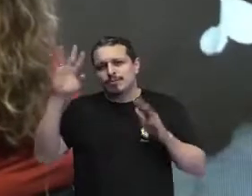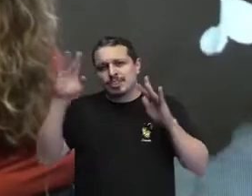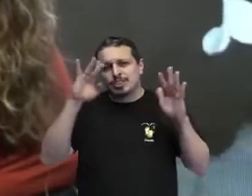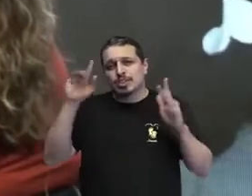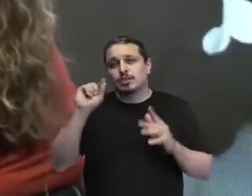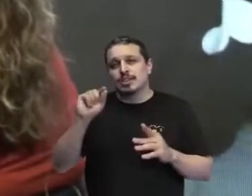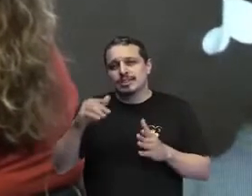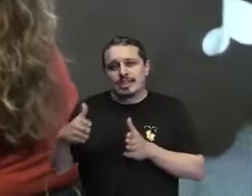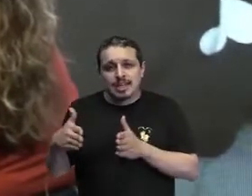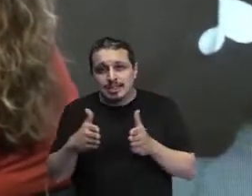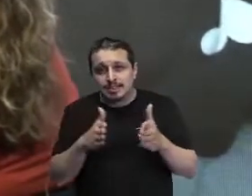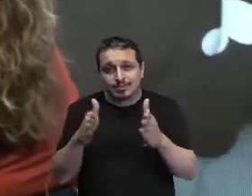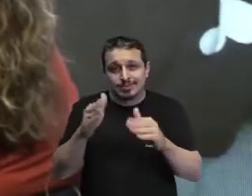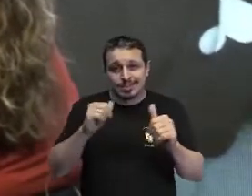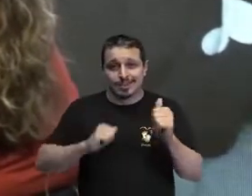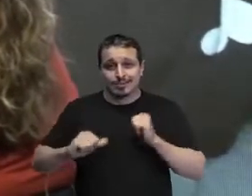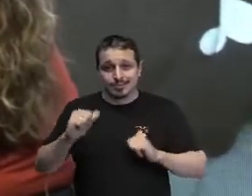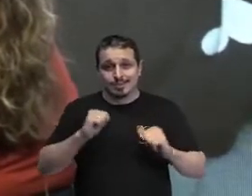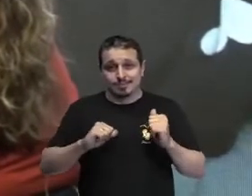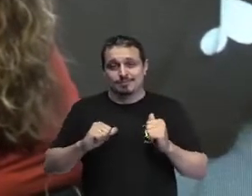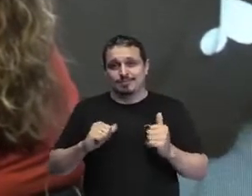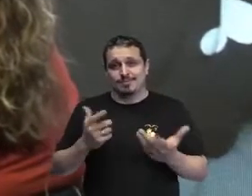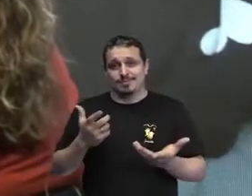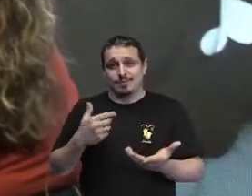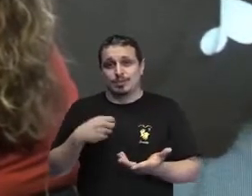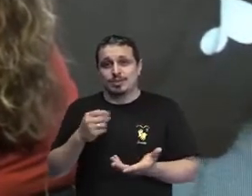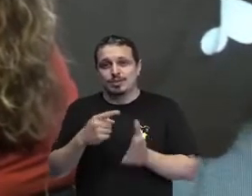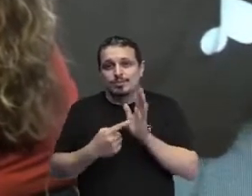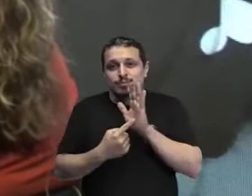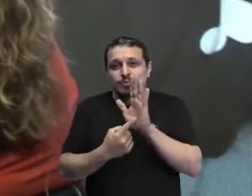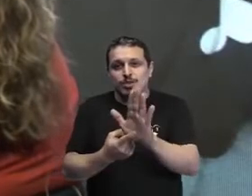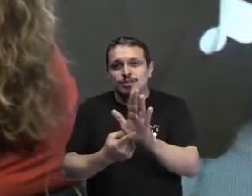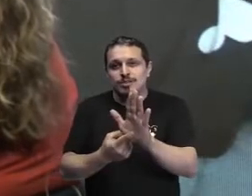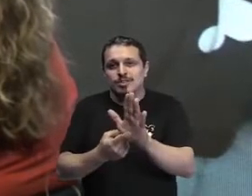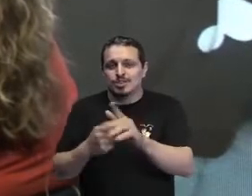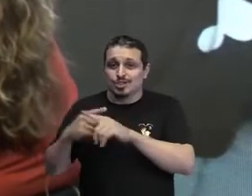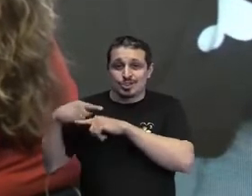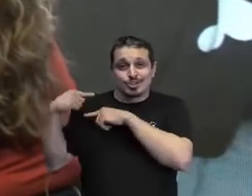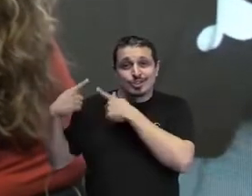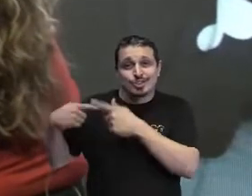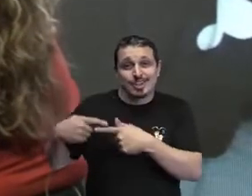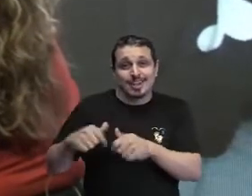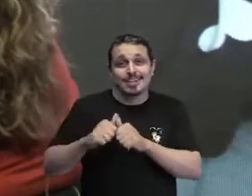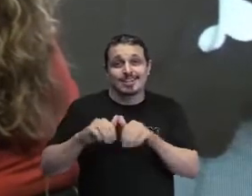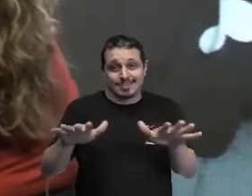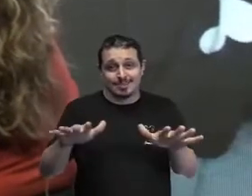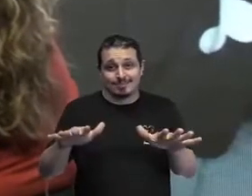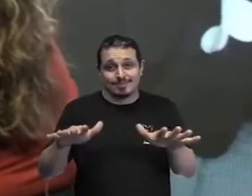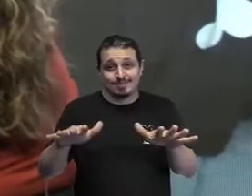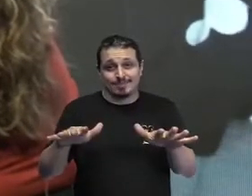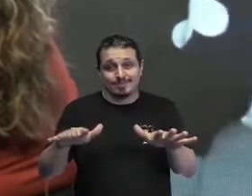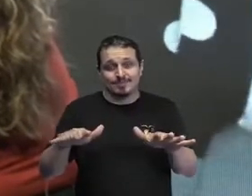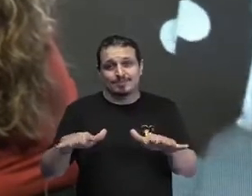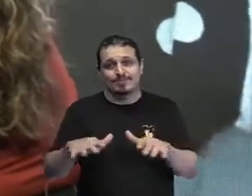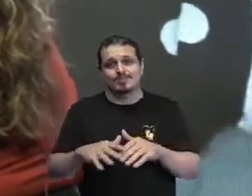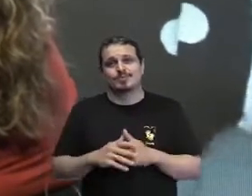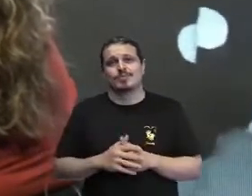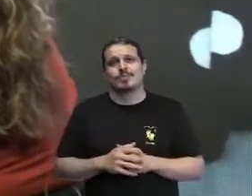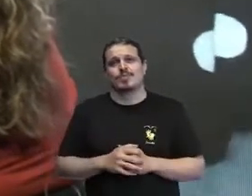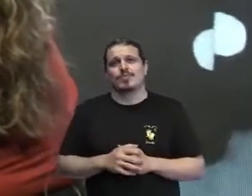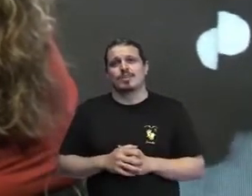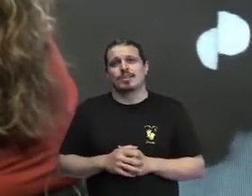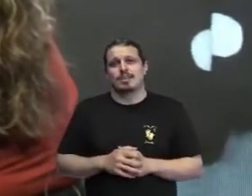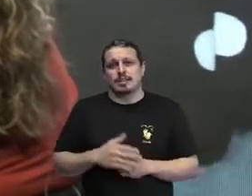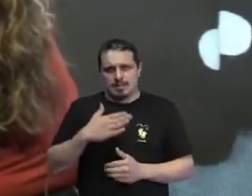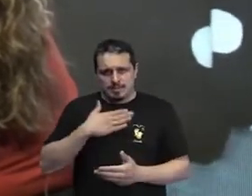da arte e que você mostra que genética não é destino. Eu acho que o